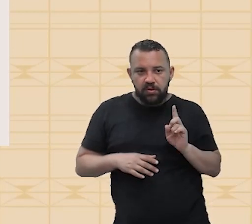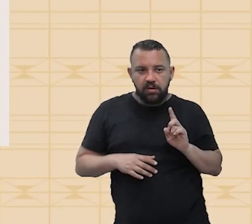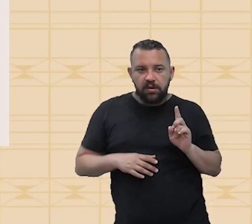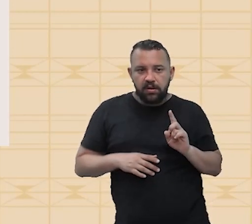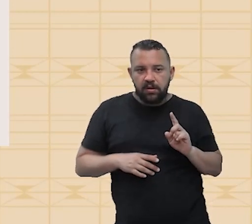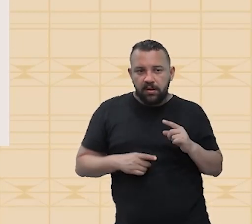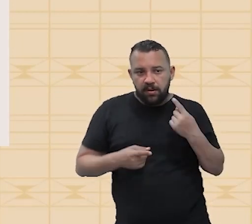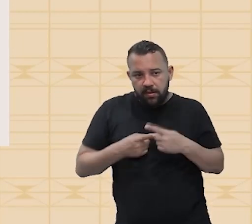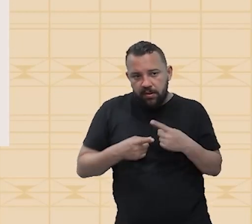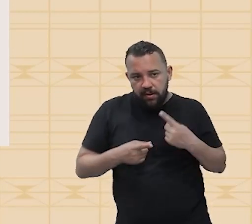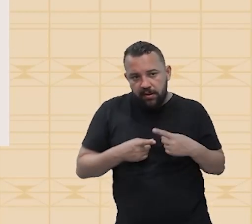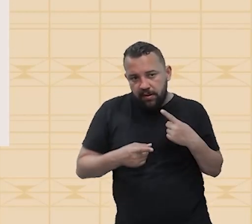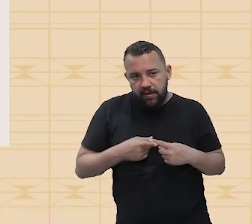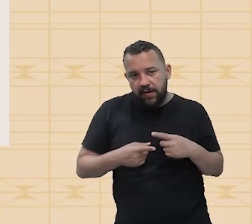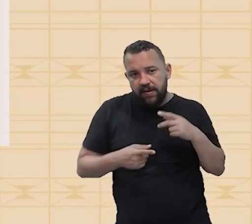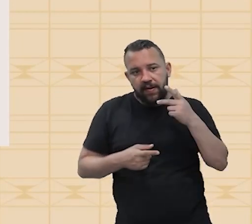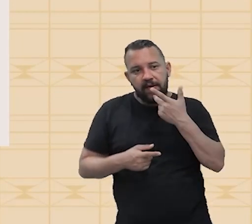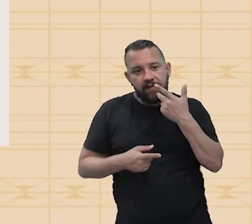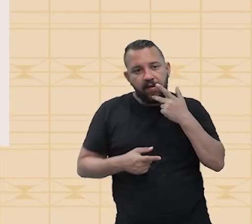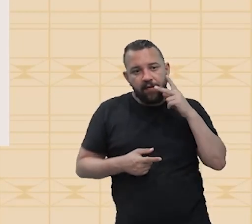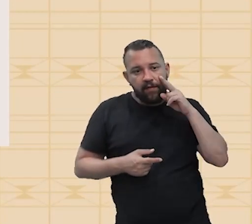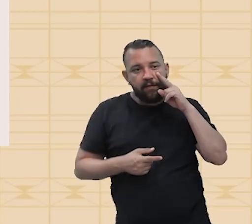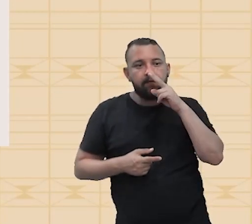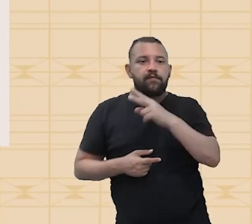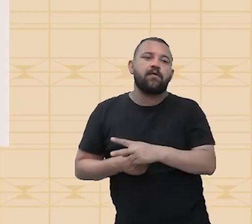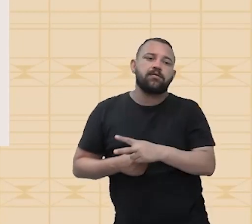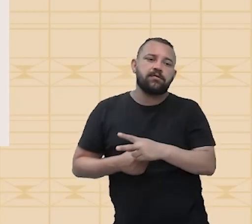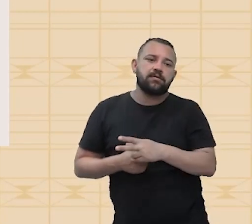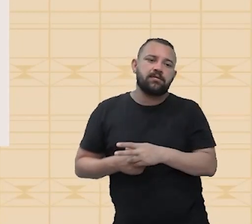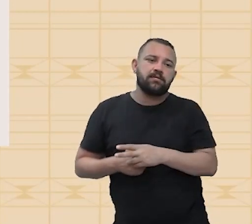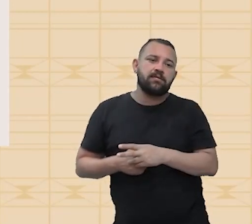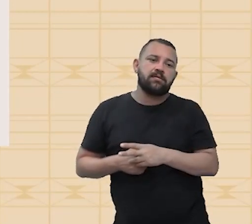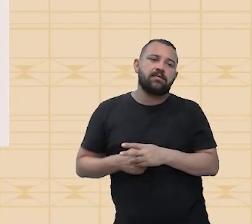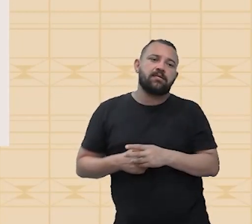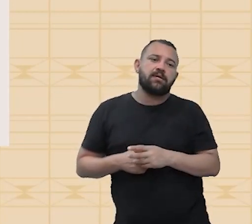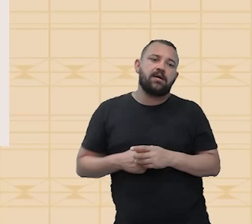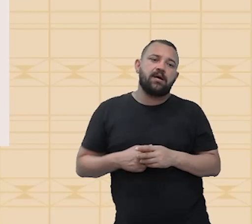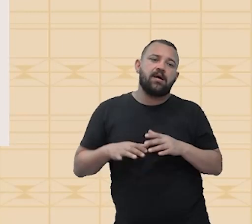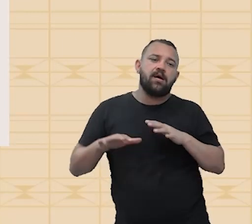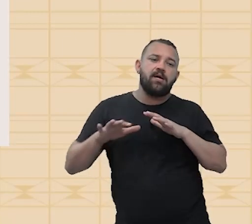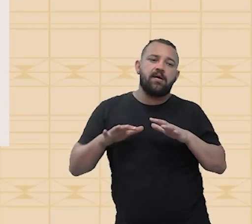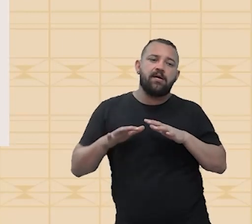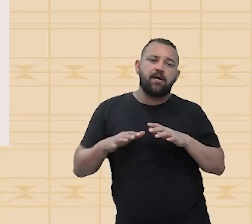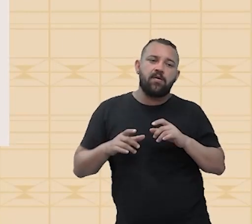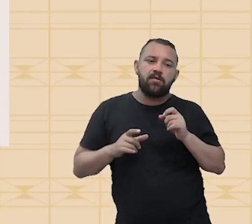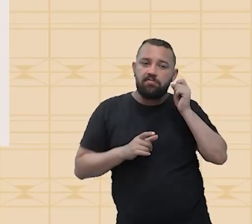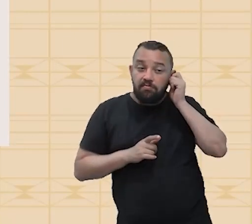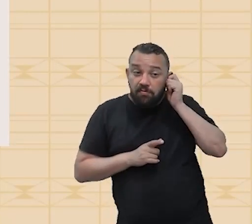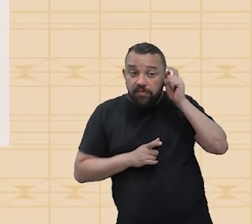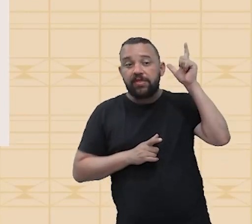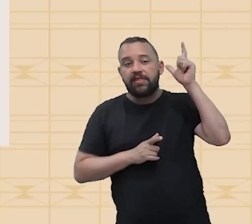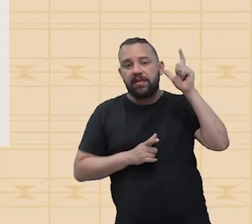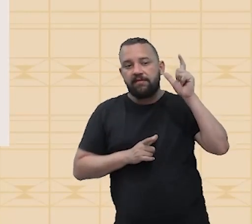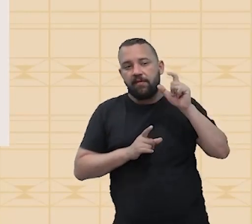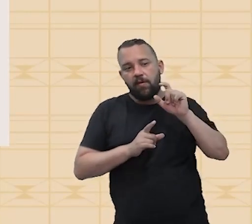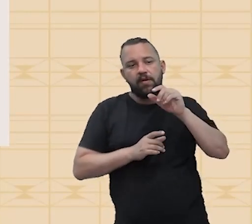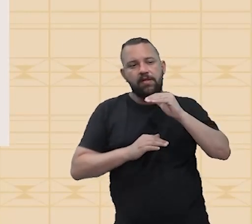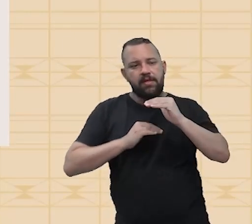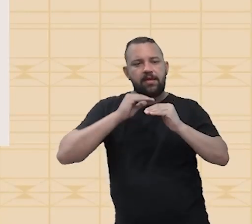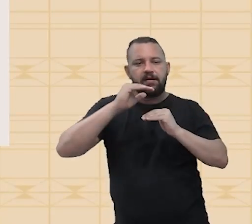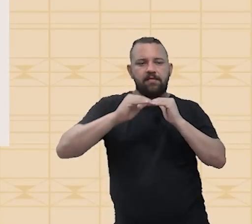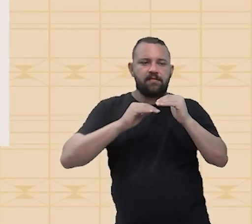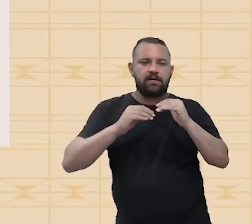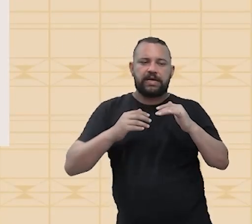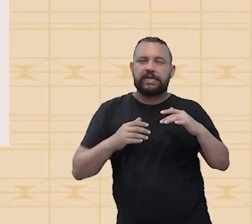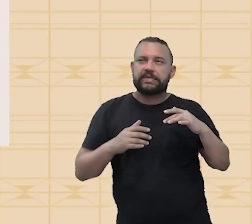porque muitas delas também falam forte. O que acontece é que elas são sensíveis ao nível sonoro. O que incomoda